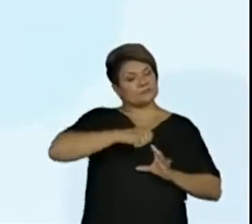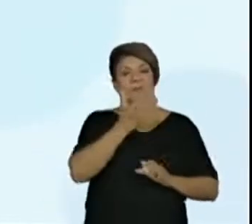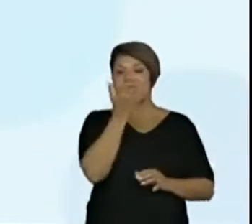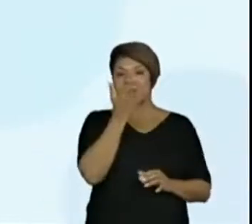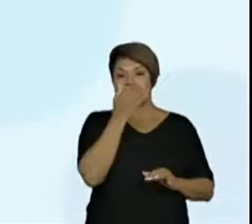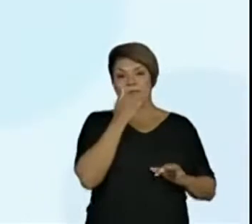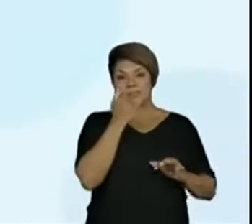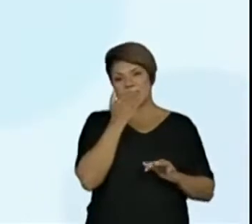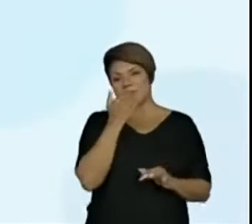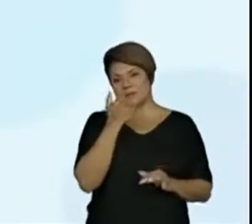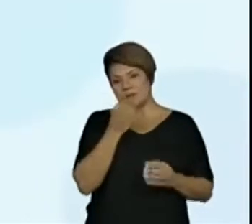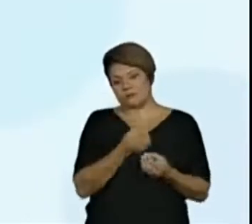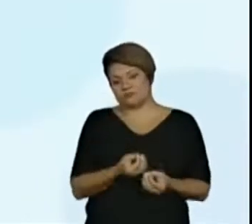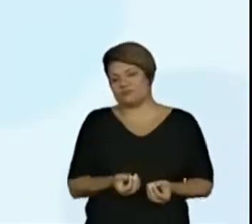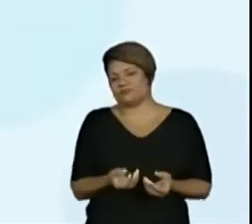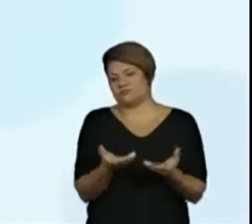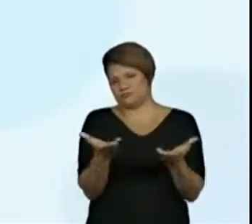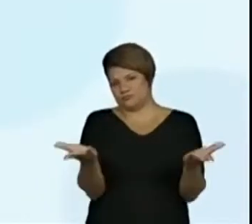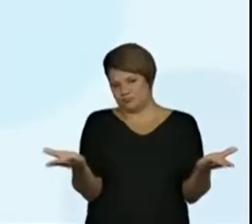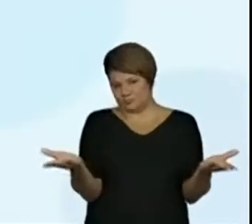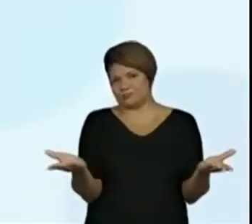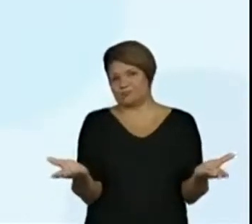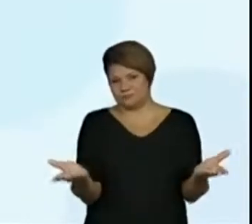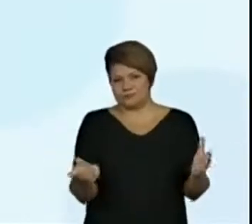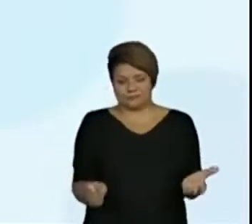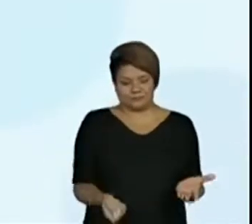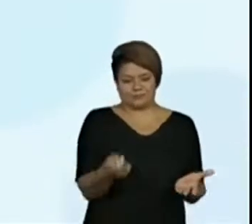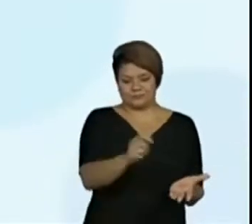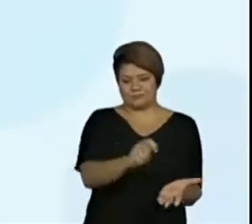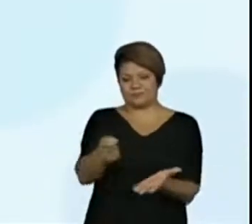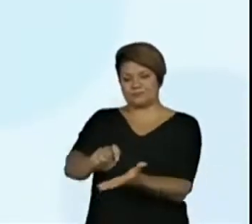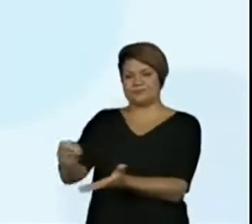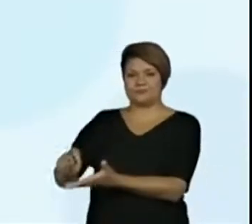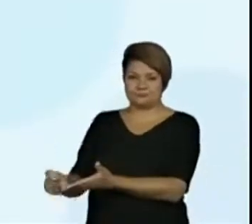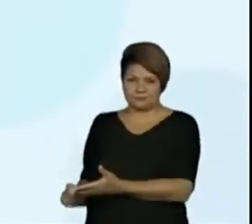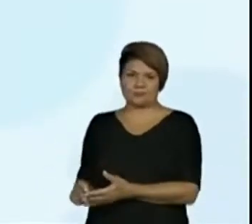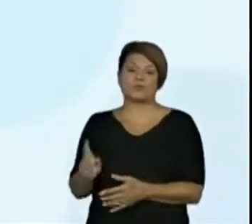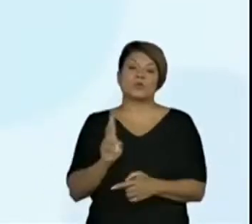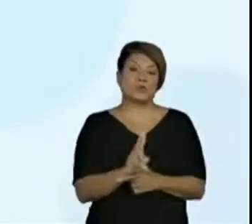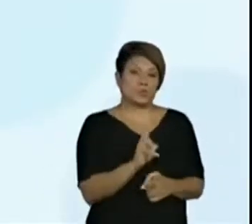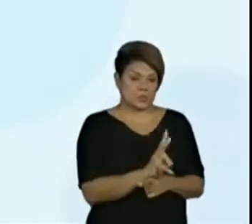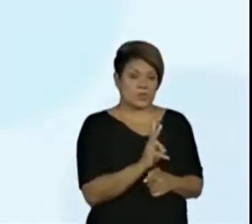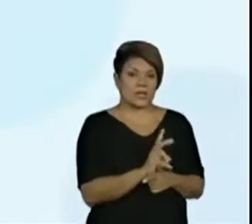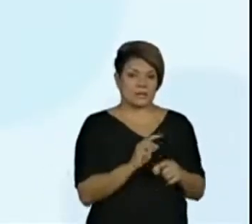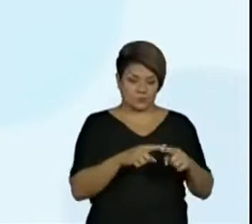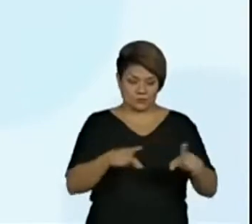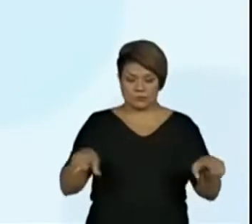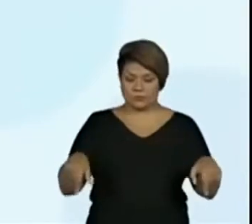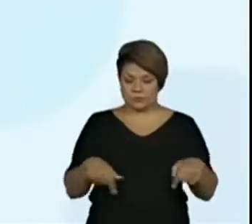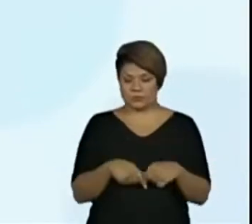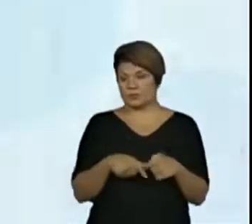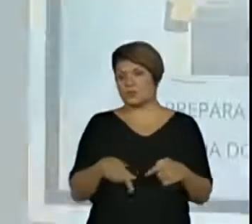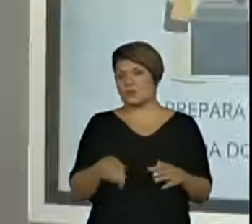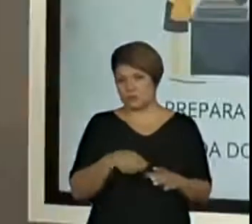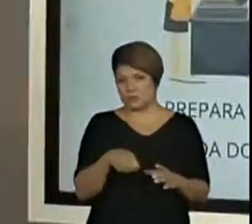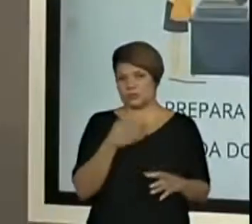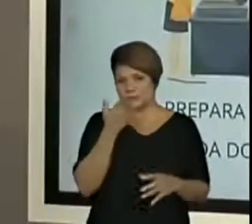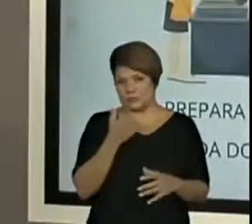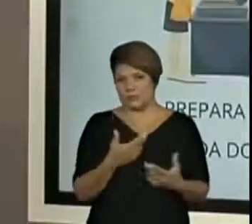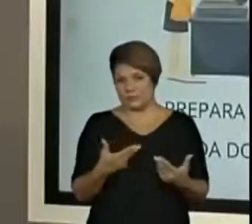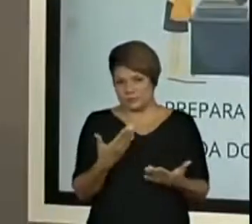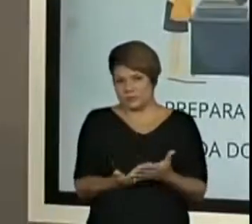alunos da escola. E também por cuidar do espaço da cozinha da escola. Tá bom?